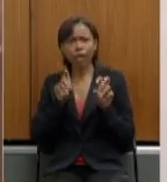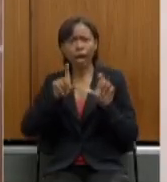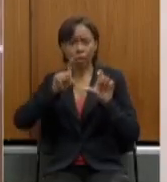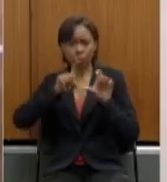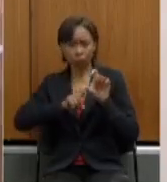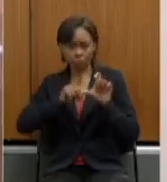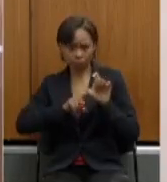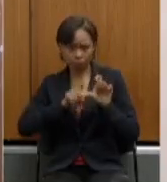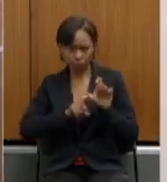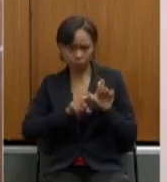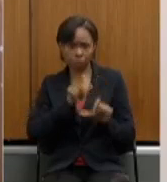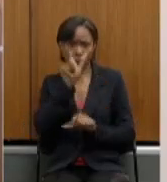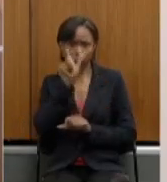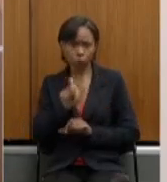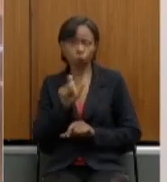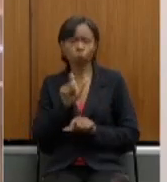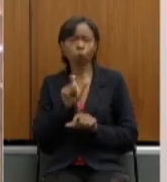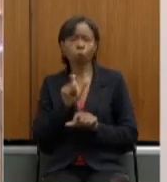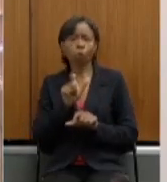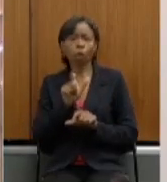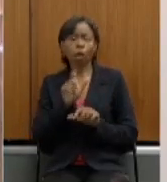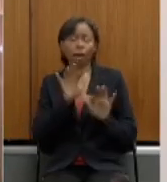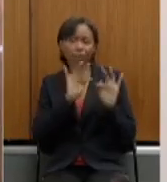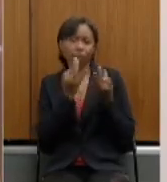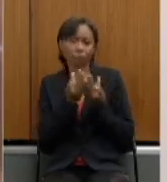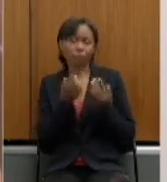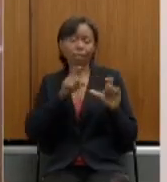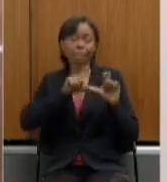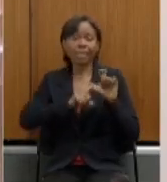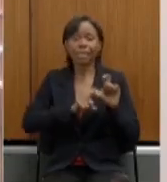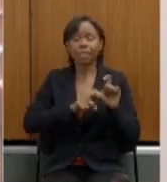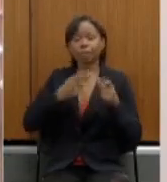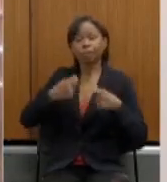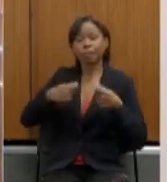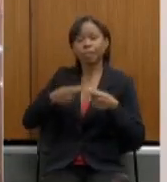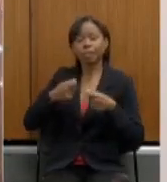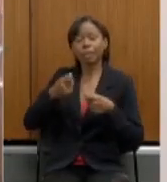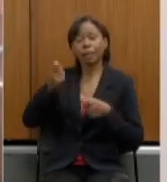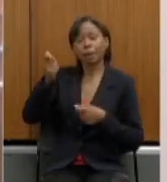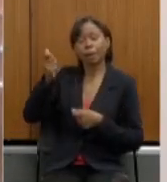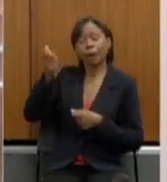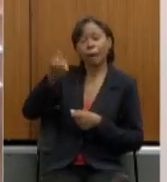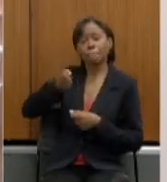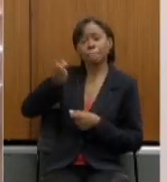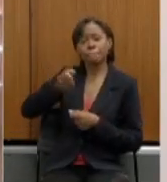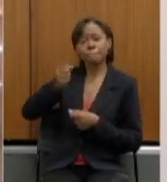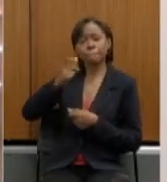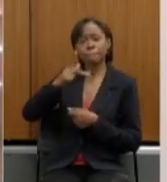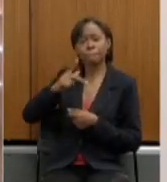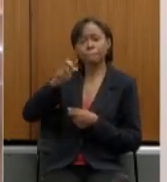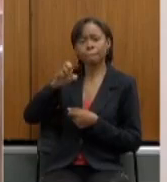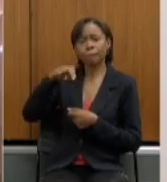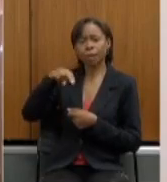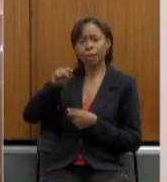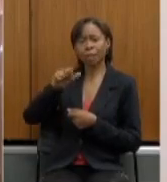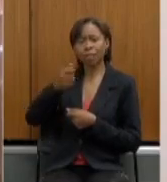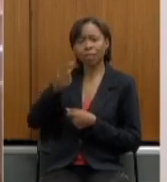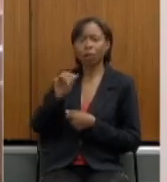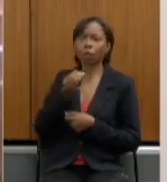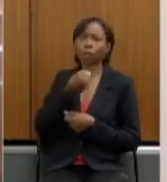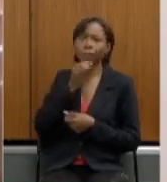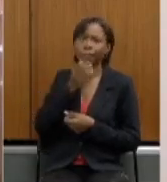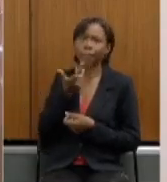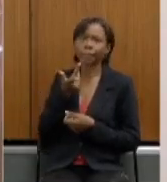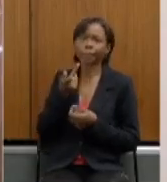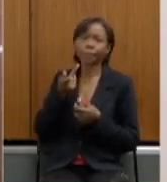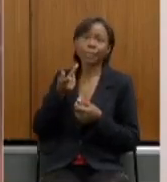os dependentes que teriam acesso a pensão por exemplo a pensão por acidente de trabalho